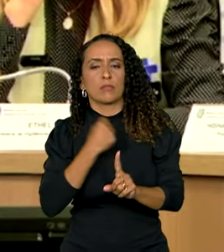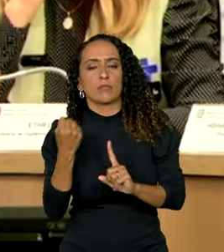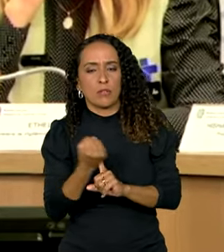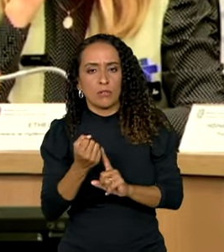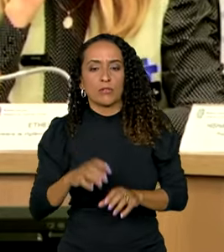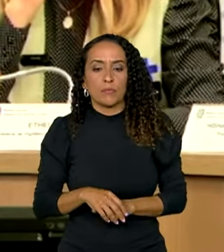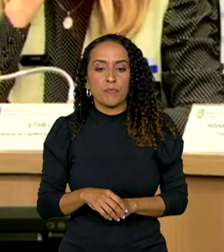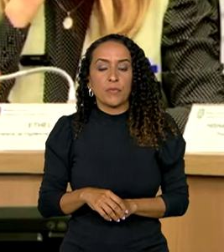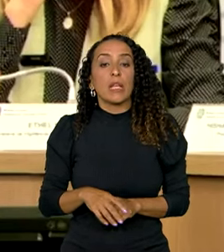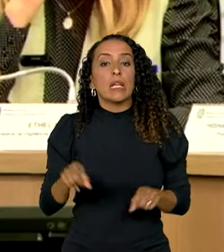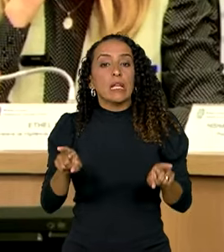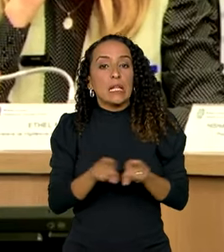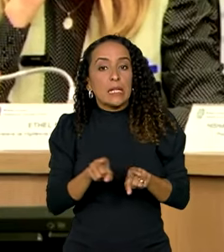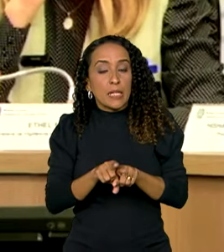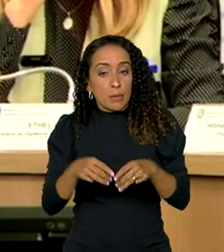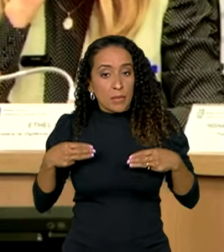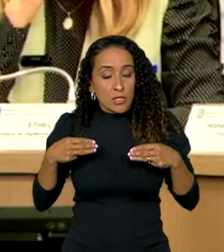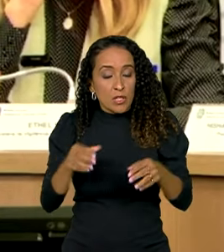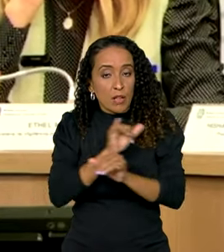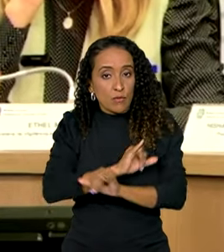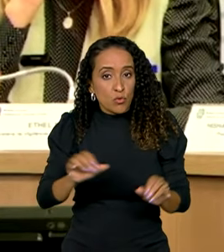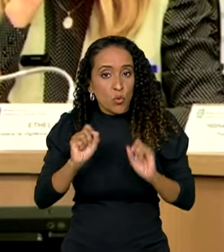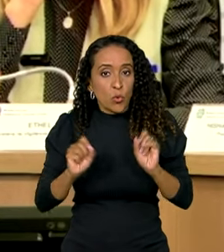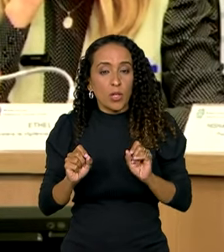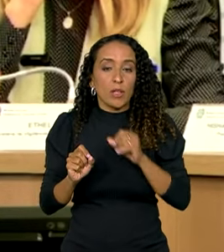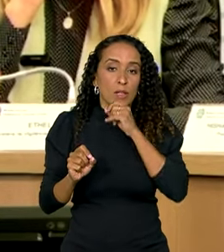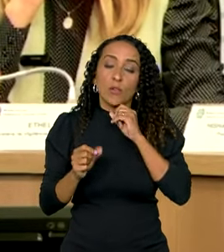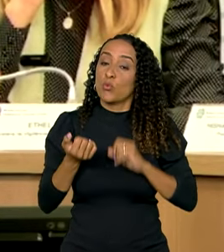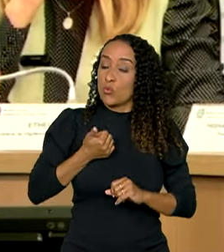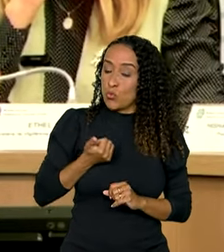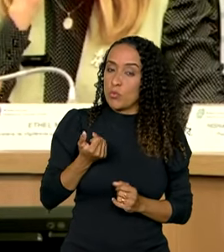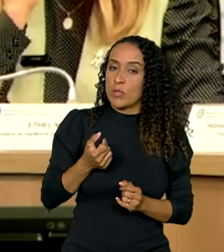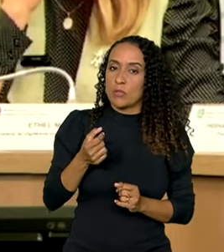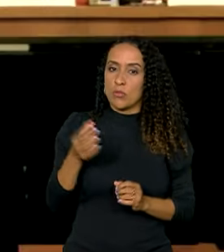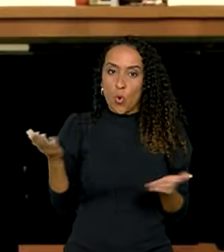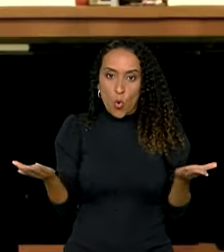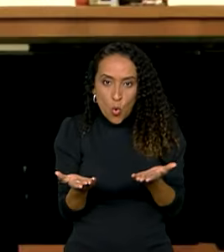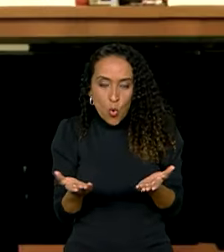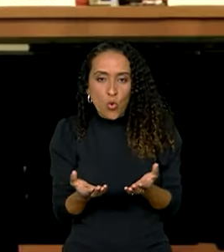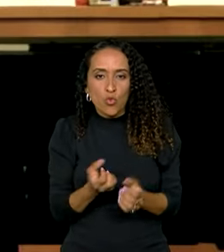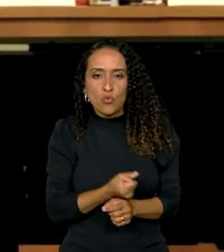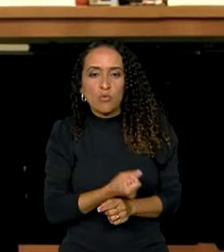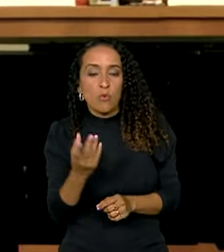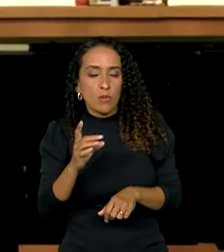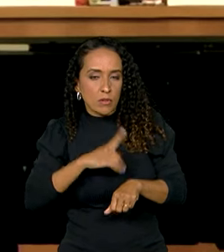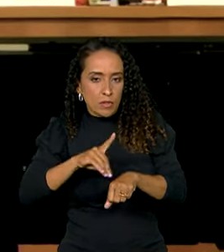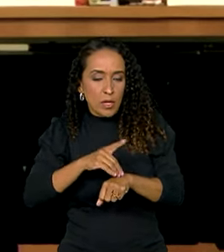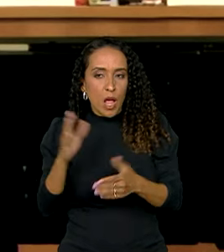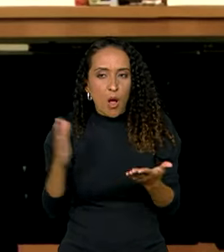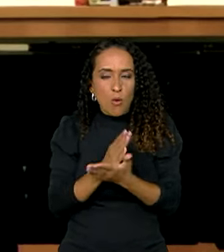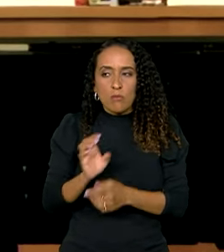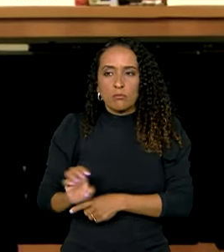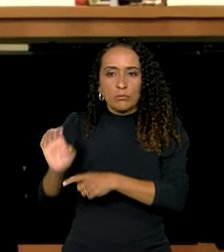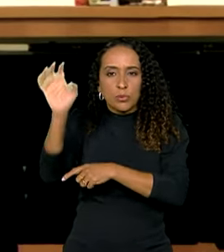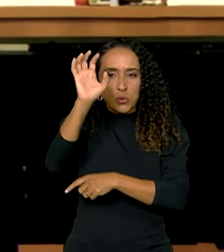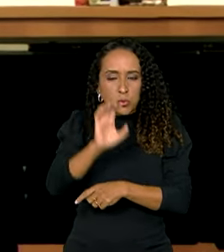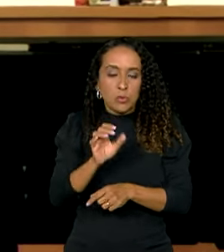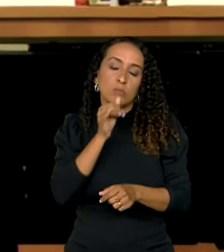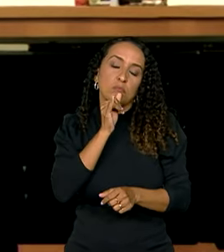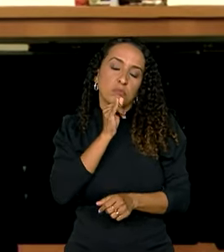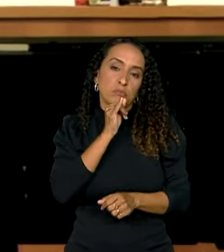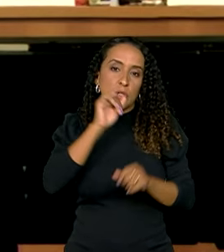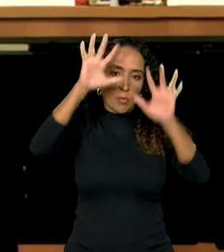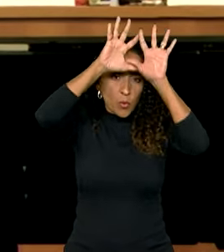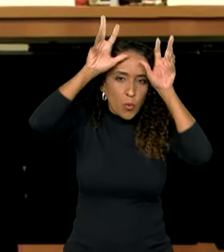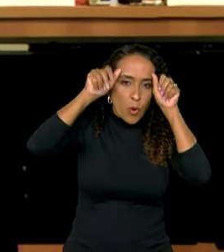A pasta também informou, durante a divulgação dos números atualizados da dengue, que em algumas regiões, como no estado do Acre, a